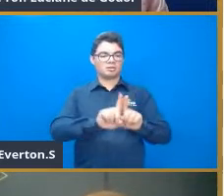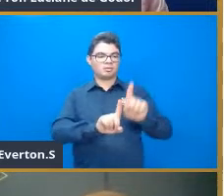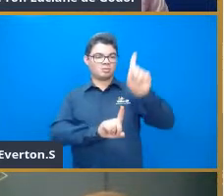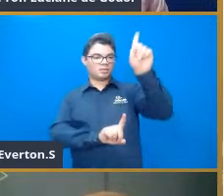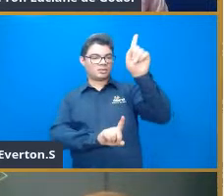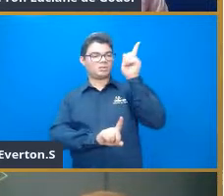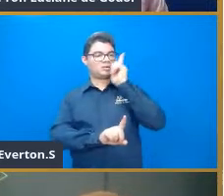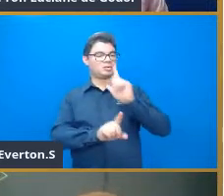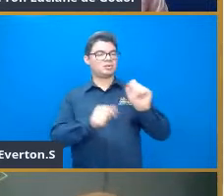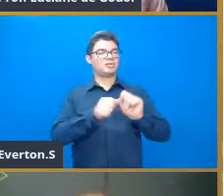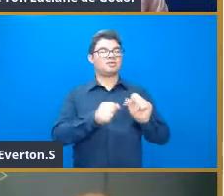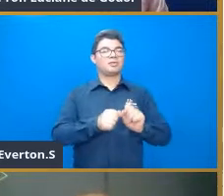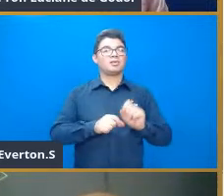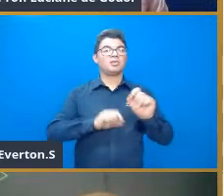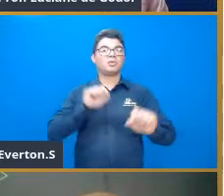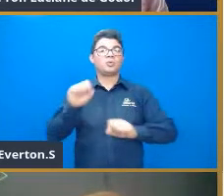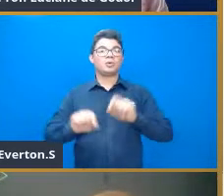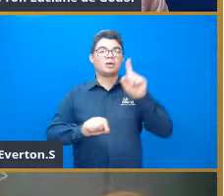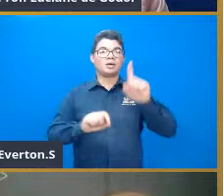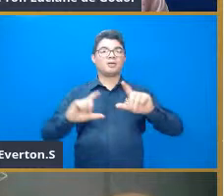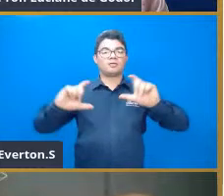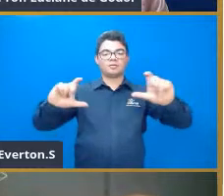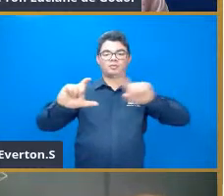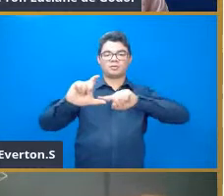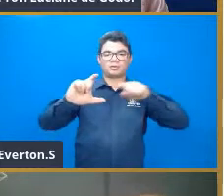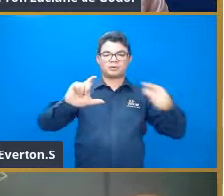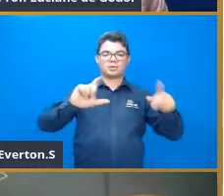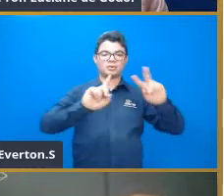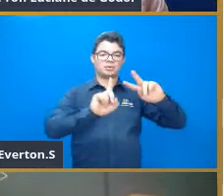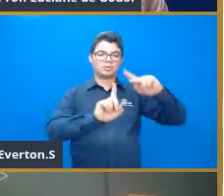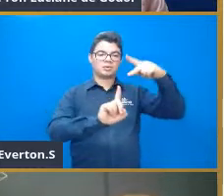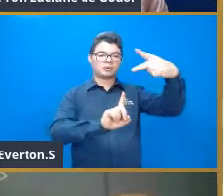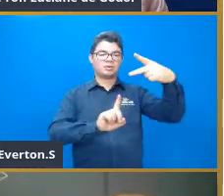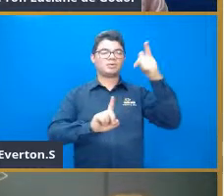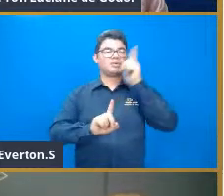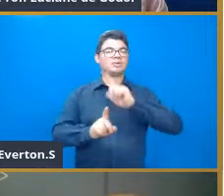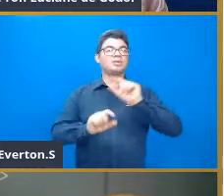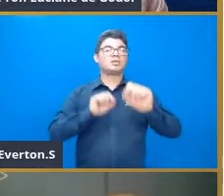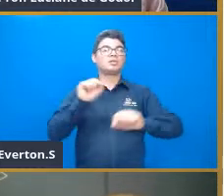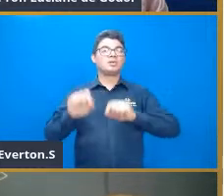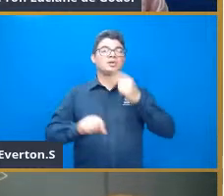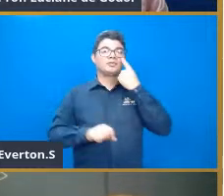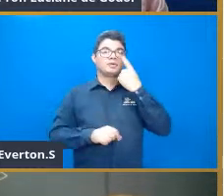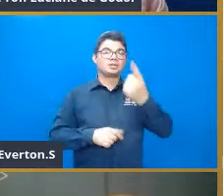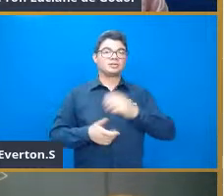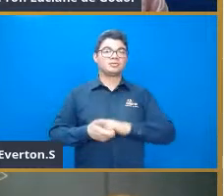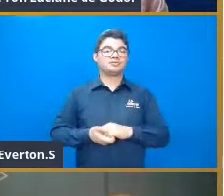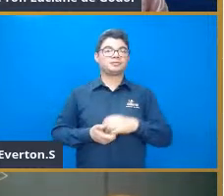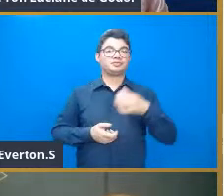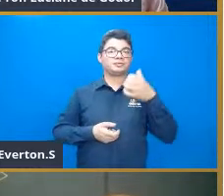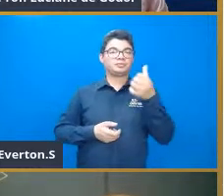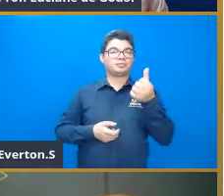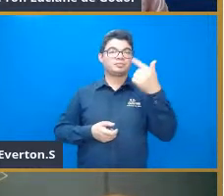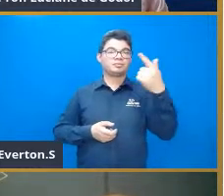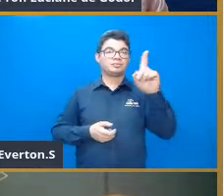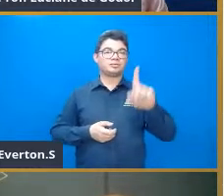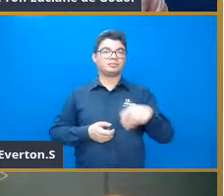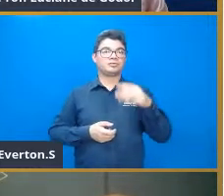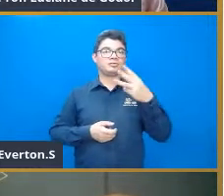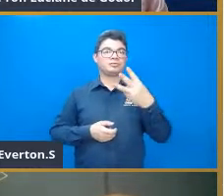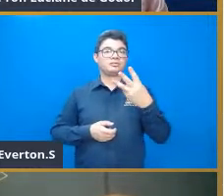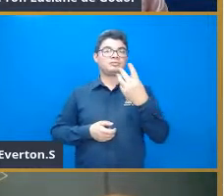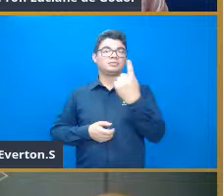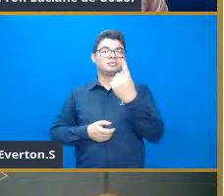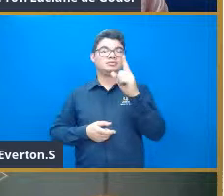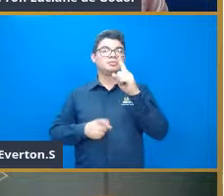fornecer ali, então, a função exponencial, nesse caso aqui, vai ser, né, 67,38, população inicial, vezes